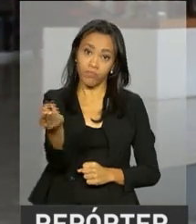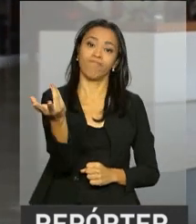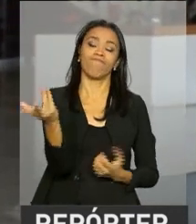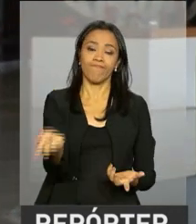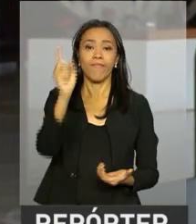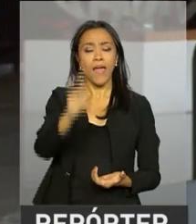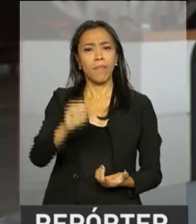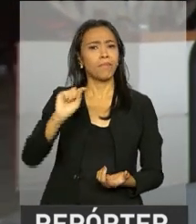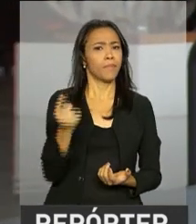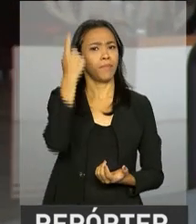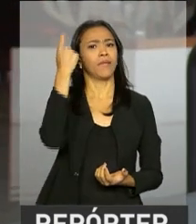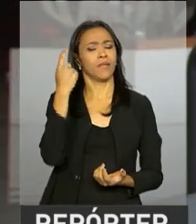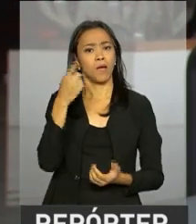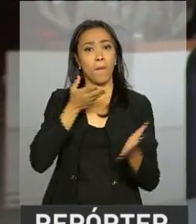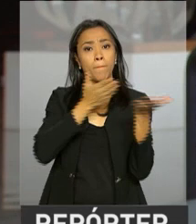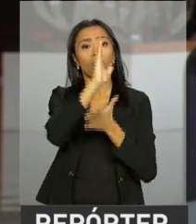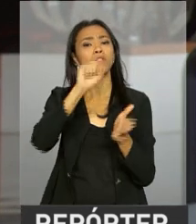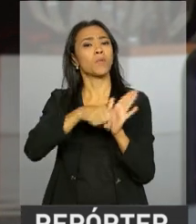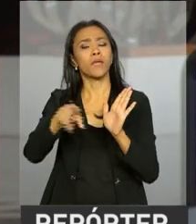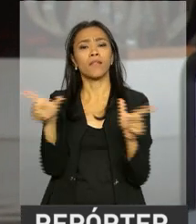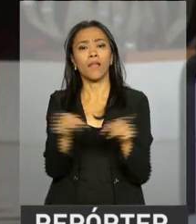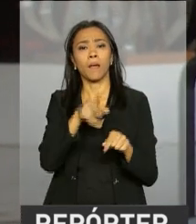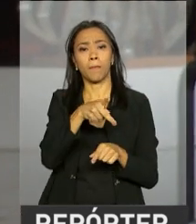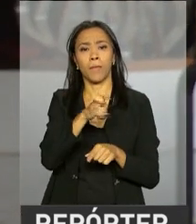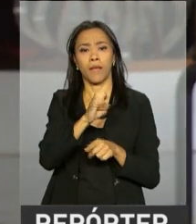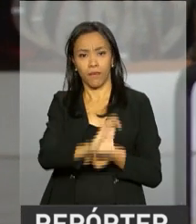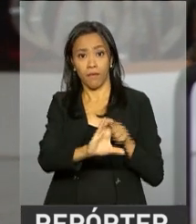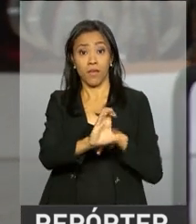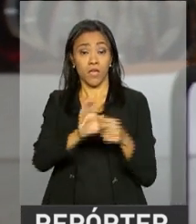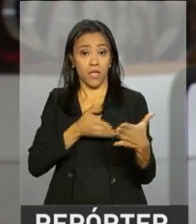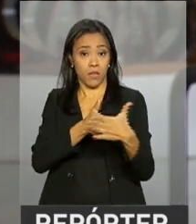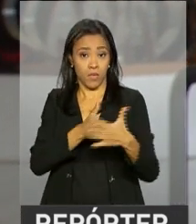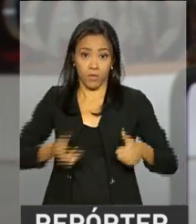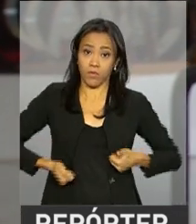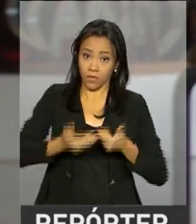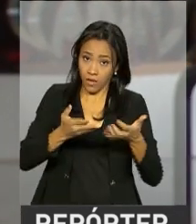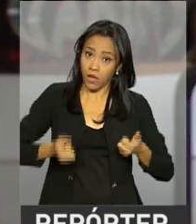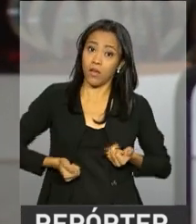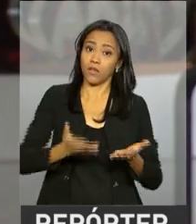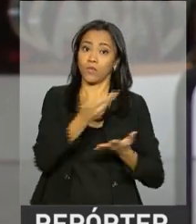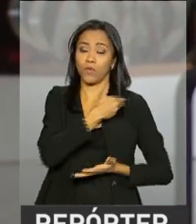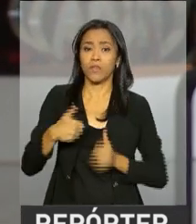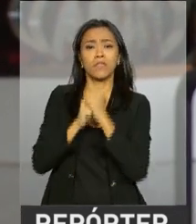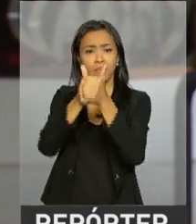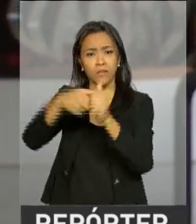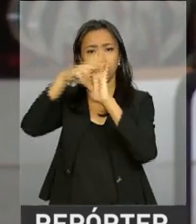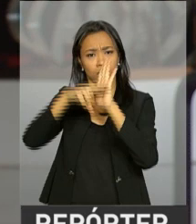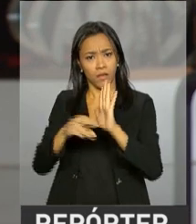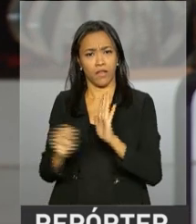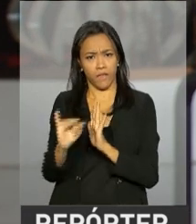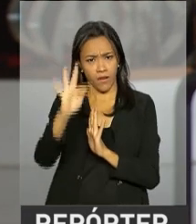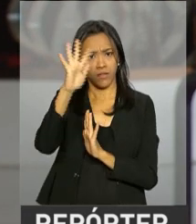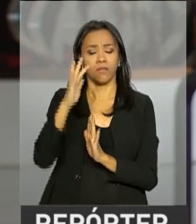que vem é a primeira depois da aprovação da Emenda Constitucional que limita o aumento dos gastos da União à inflação do ano anterior. E